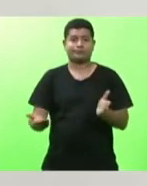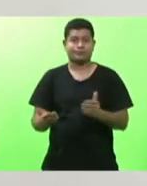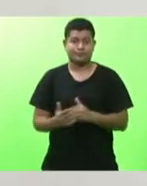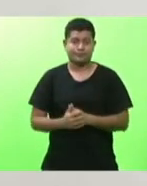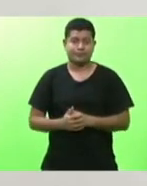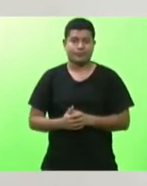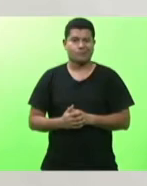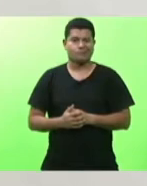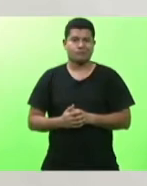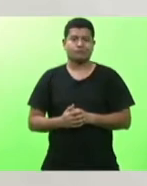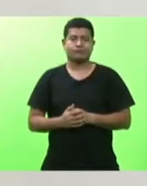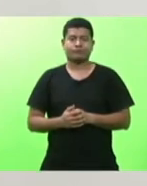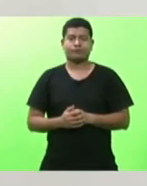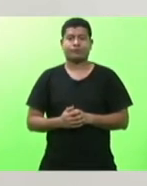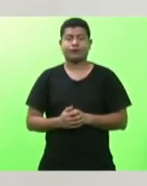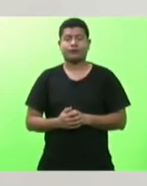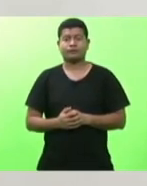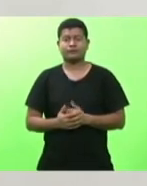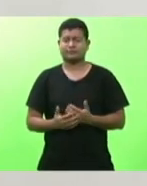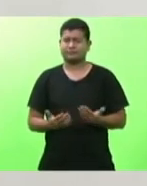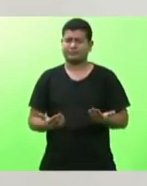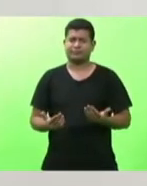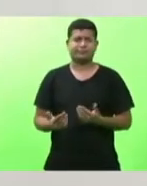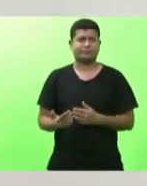é interessante que